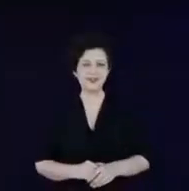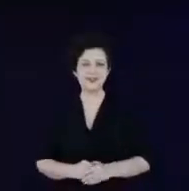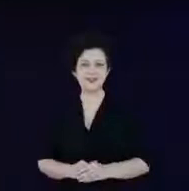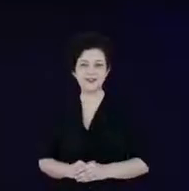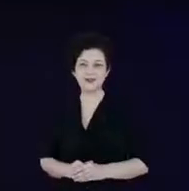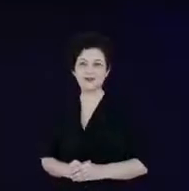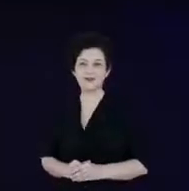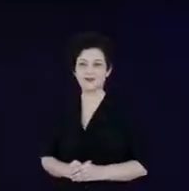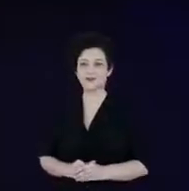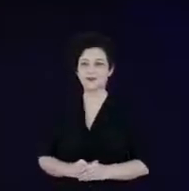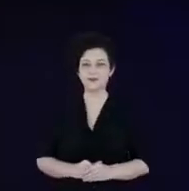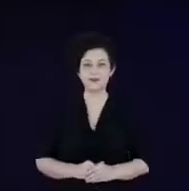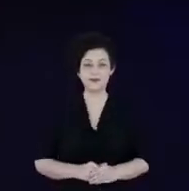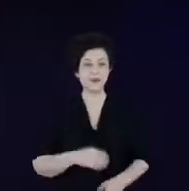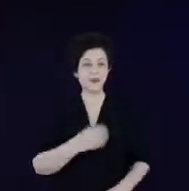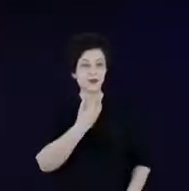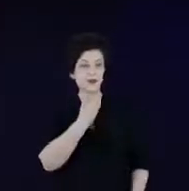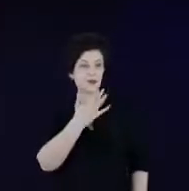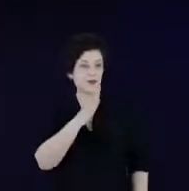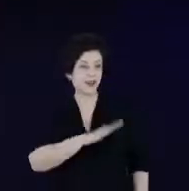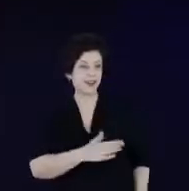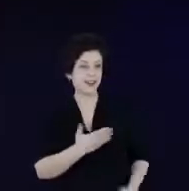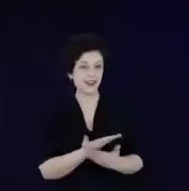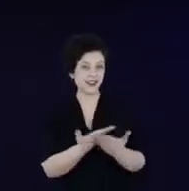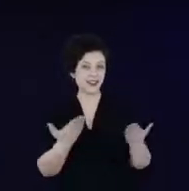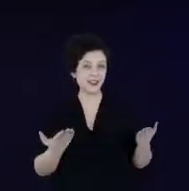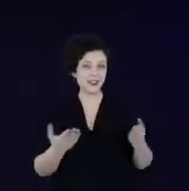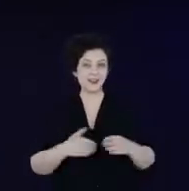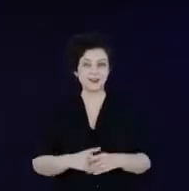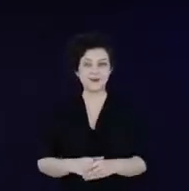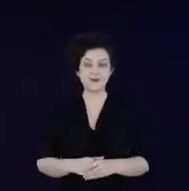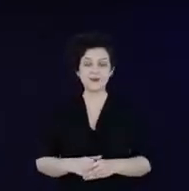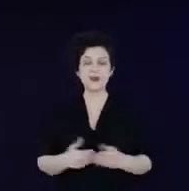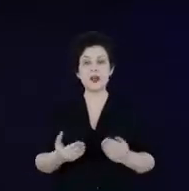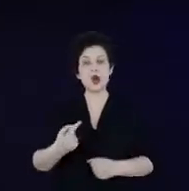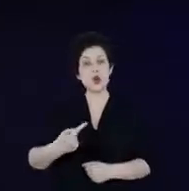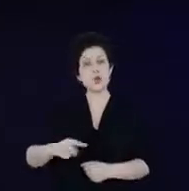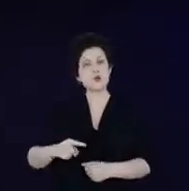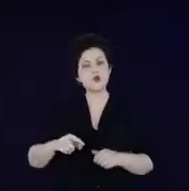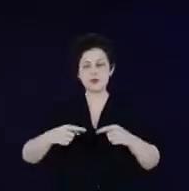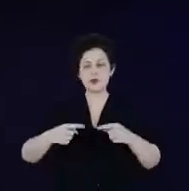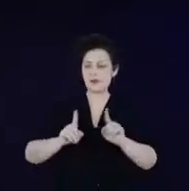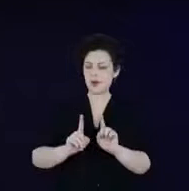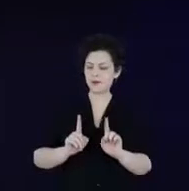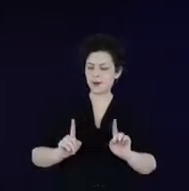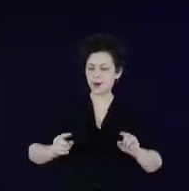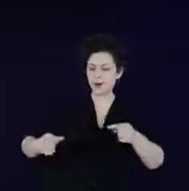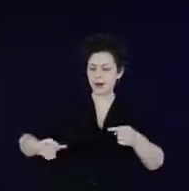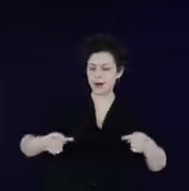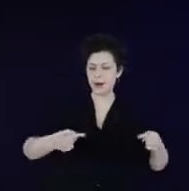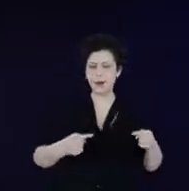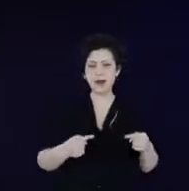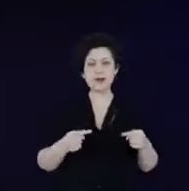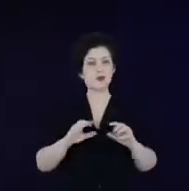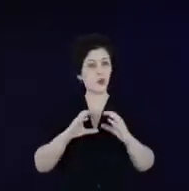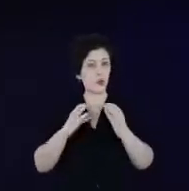Boa tarde a todos. Chegamos à última mesa de debate do CITENEL 2021.